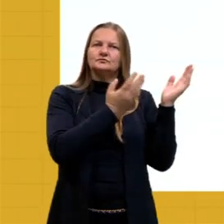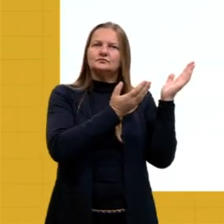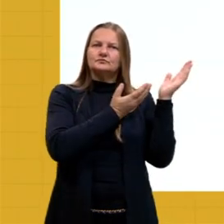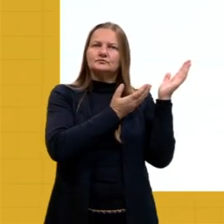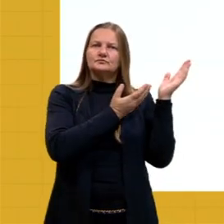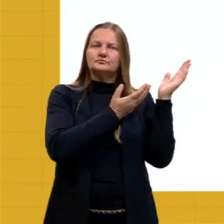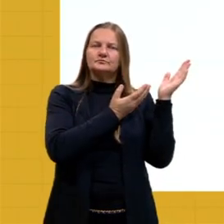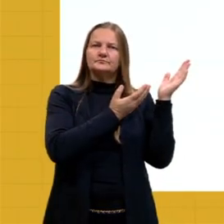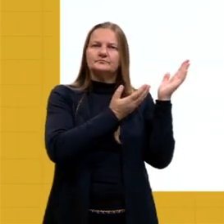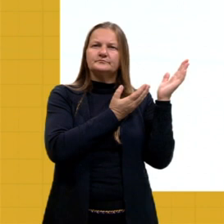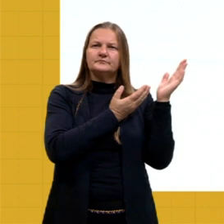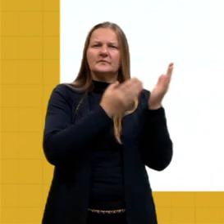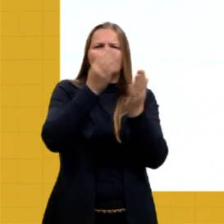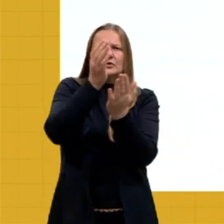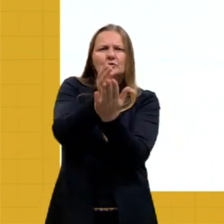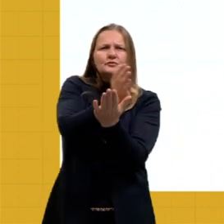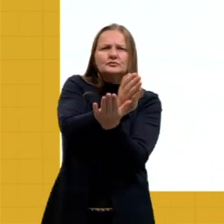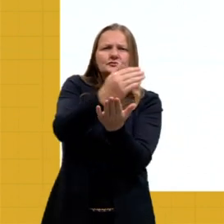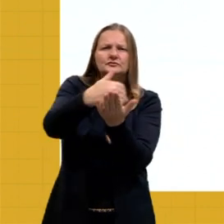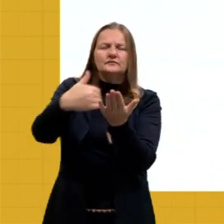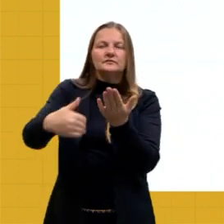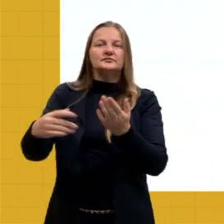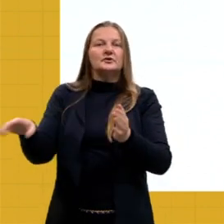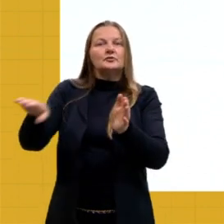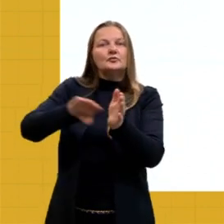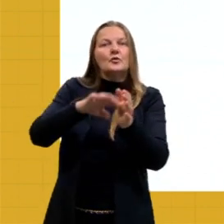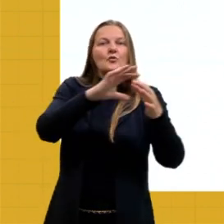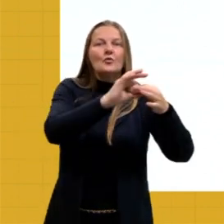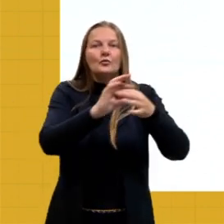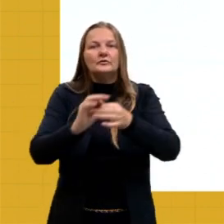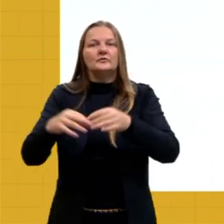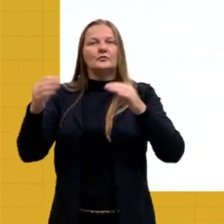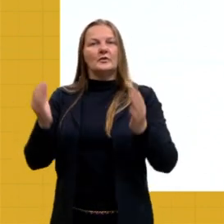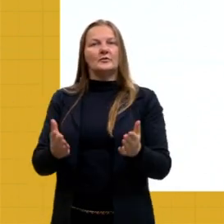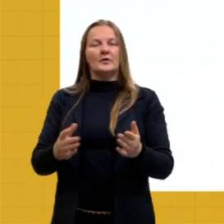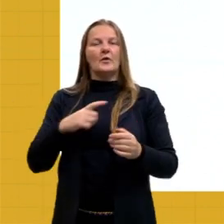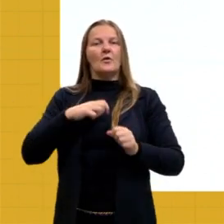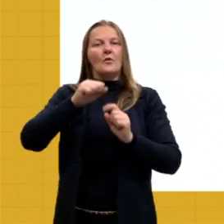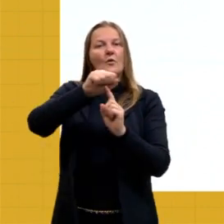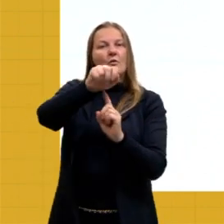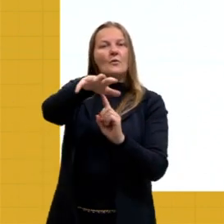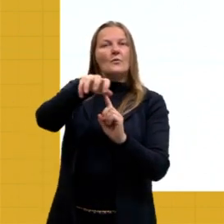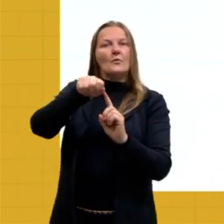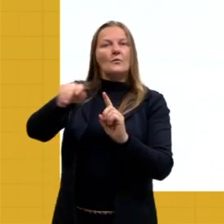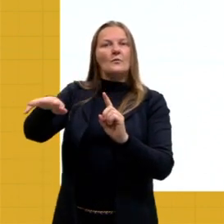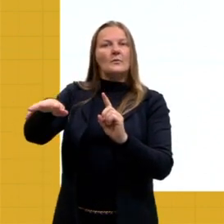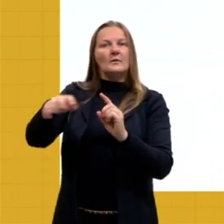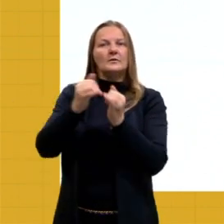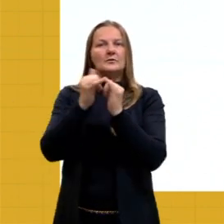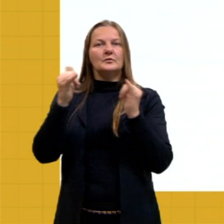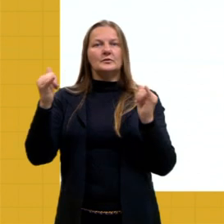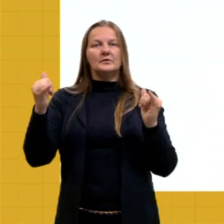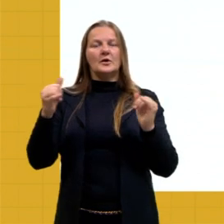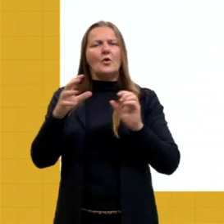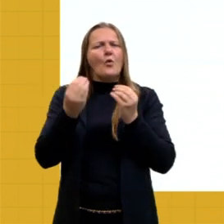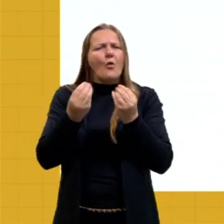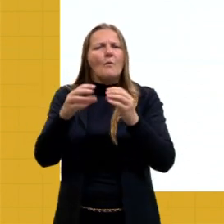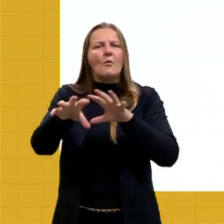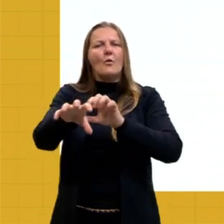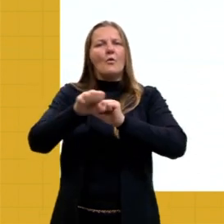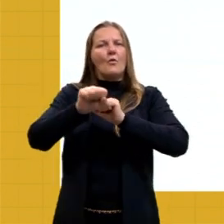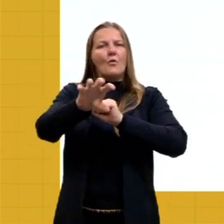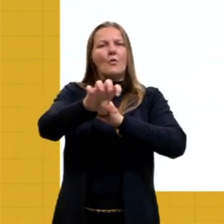divide, hoje, né, nos dias de hoje, nós estamos dividindo, então, a matriz energética, né, a forma de obter essa energia